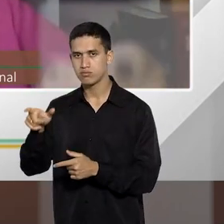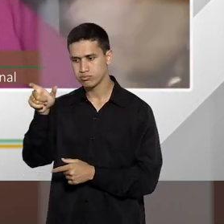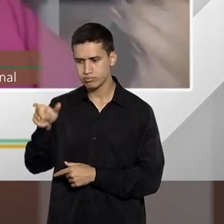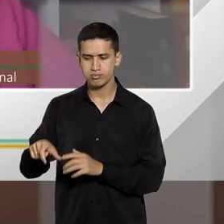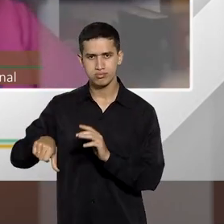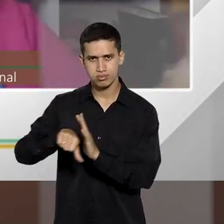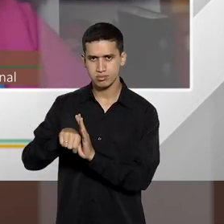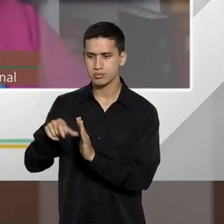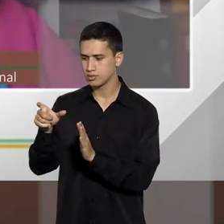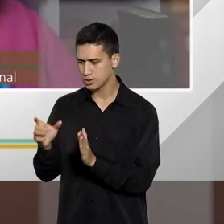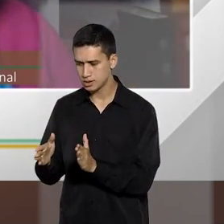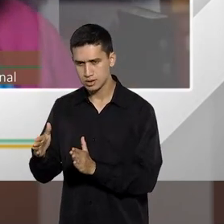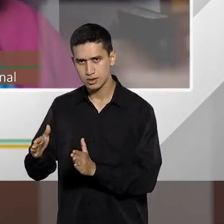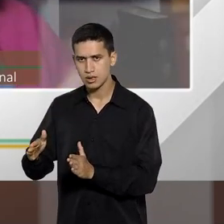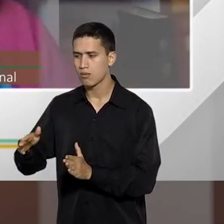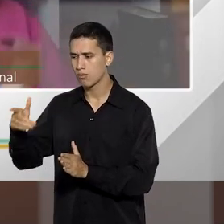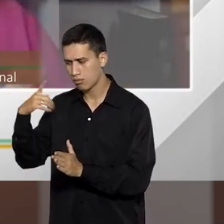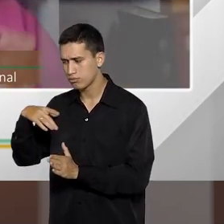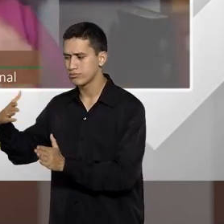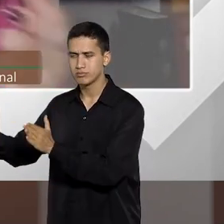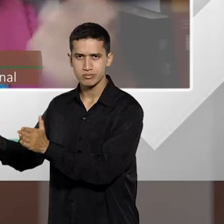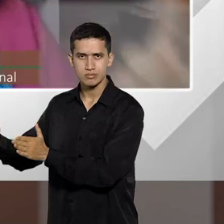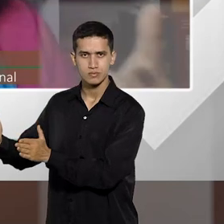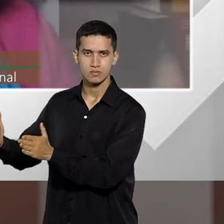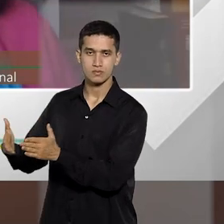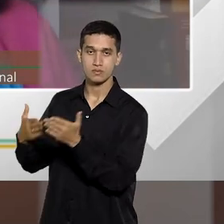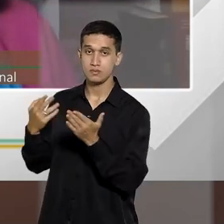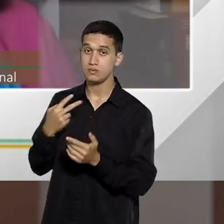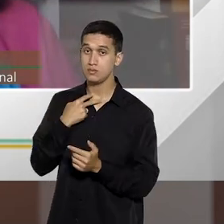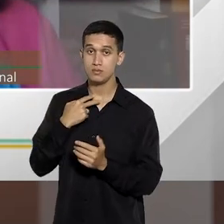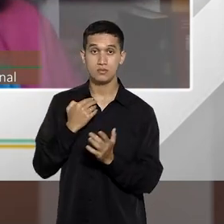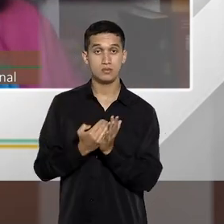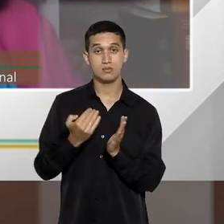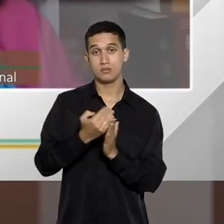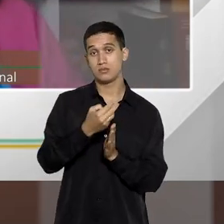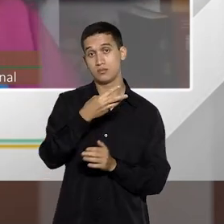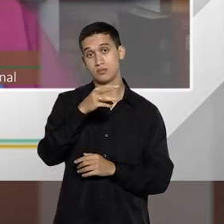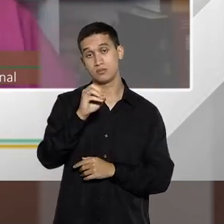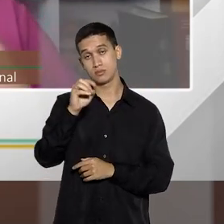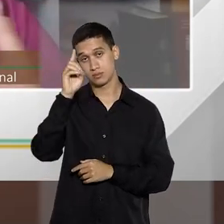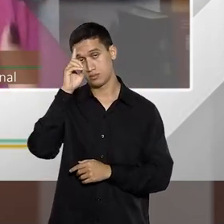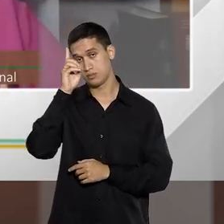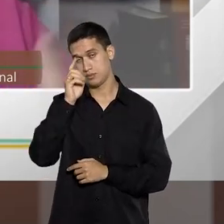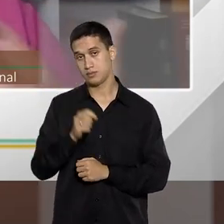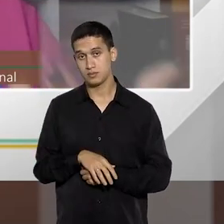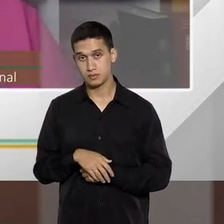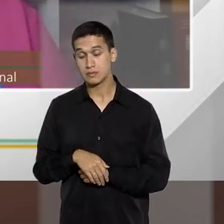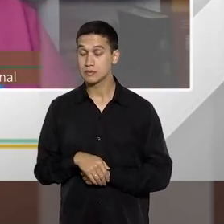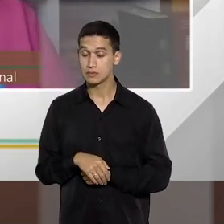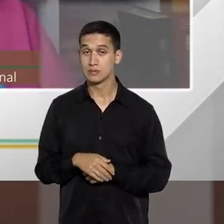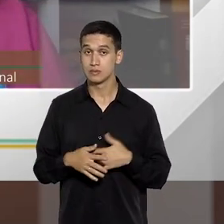semelhantes, reiteradamente praticadas. Não pode exceder 30 dias, né? Então, você tem um posicionamento jurisprudencial